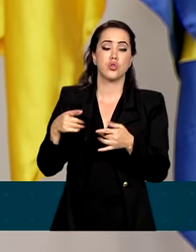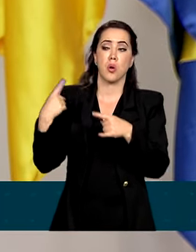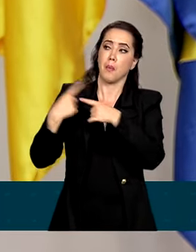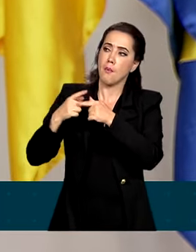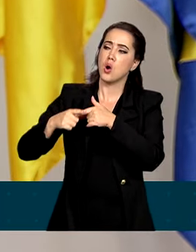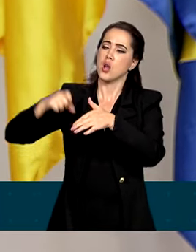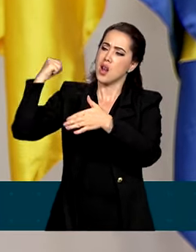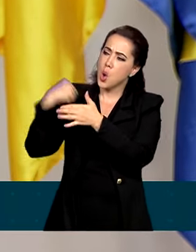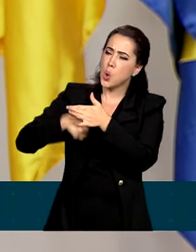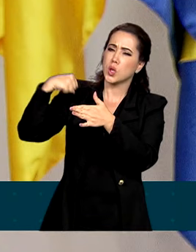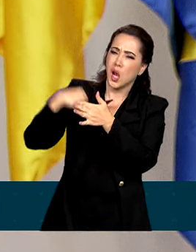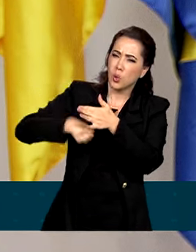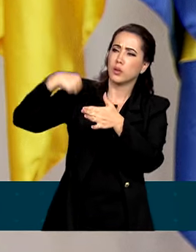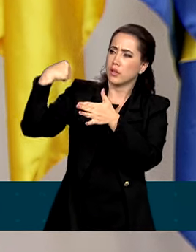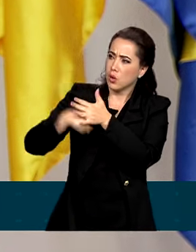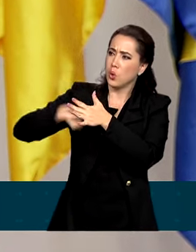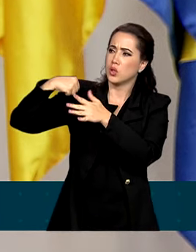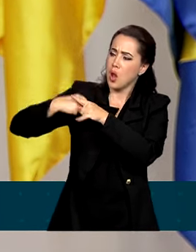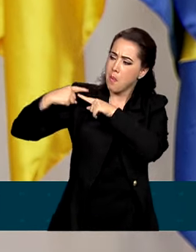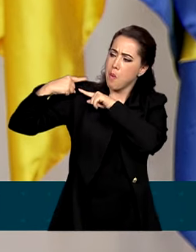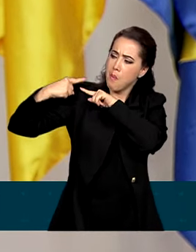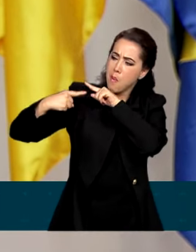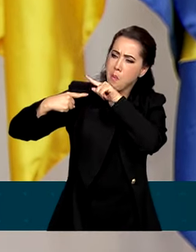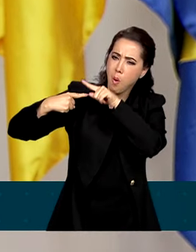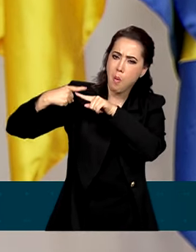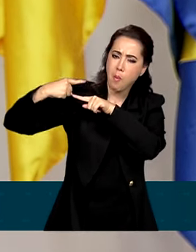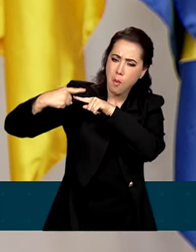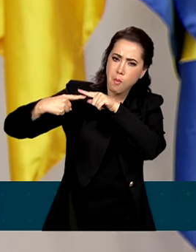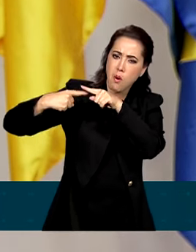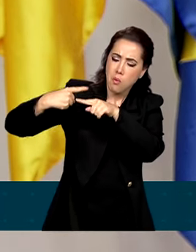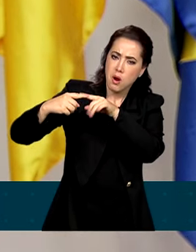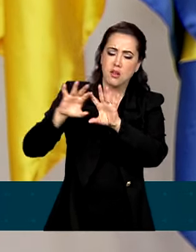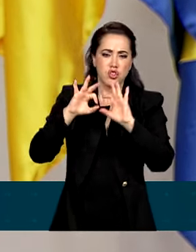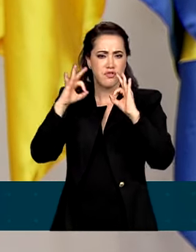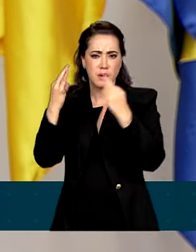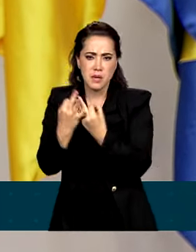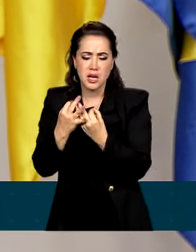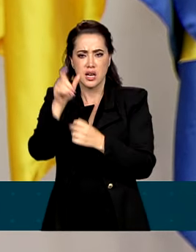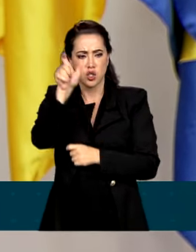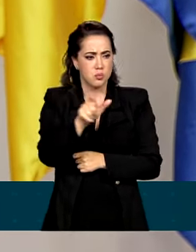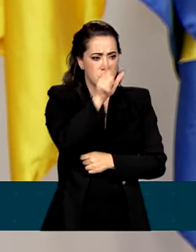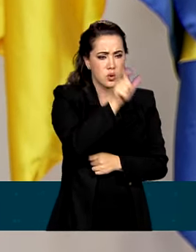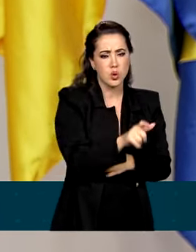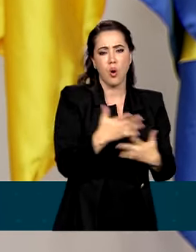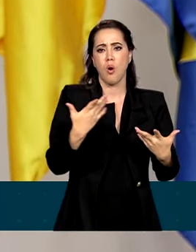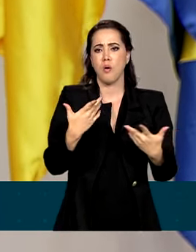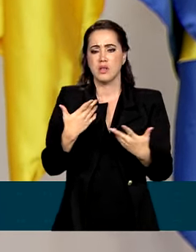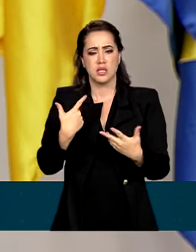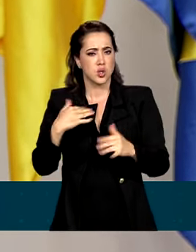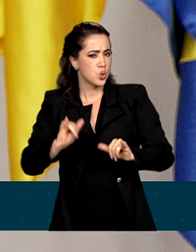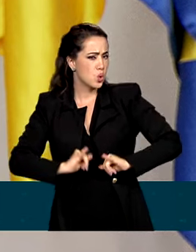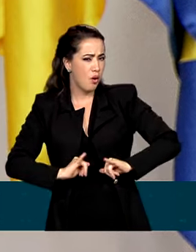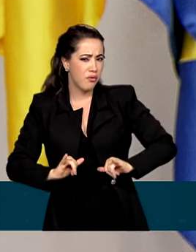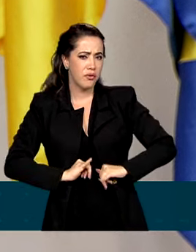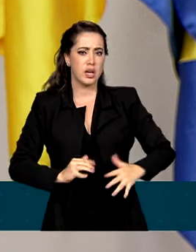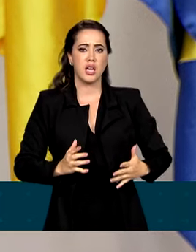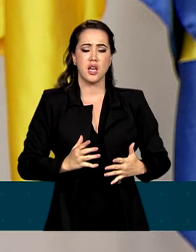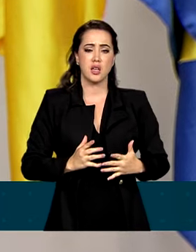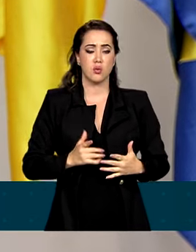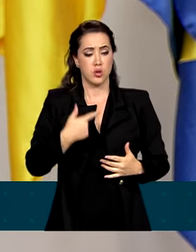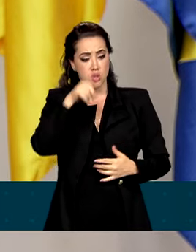histórica de familiares, sobreviventes, de anistiadas, anistiados, anistiandas e anistiandos, de